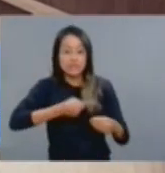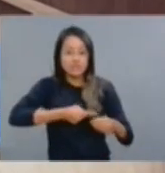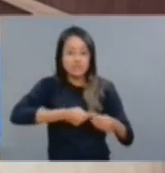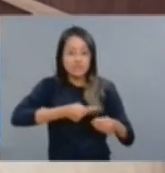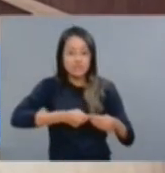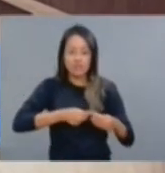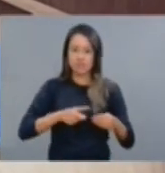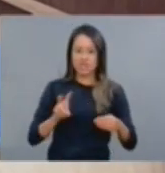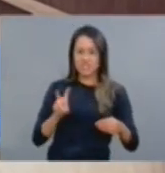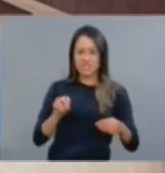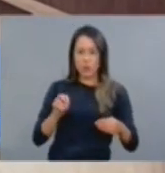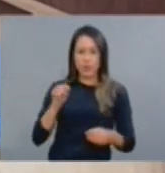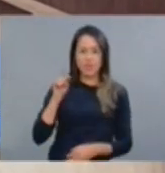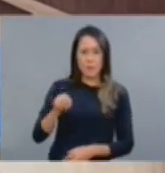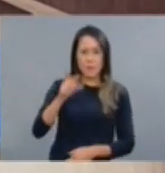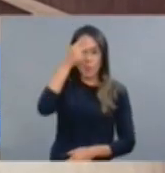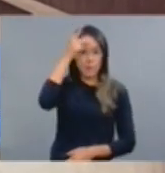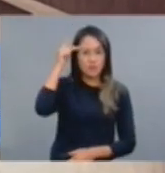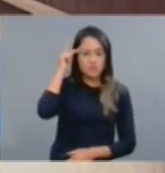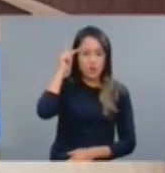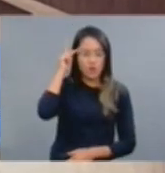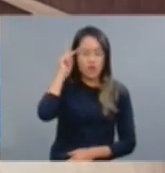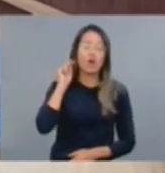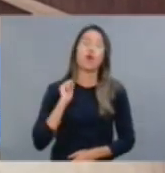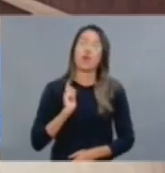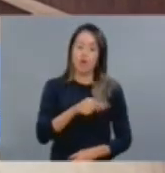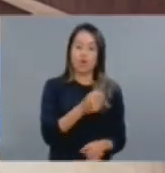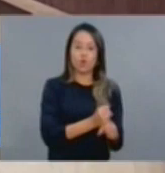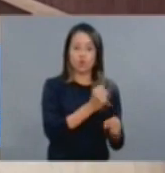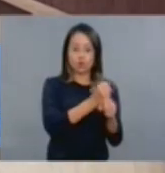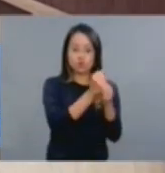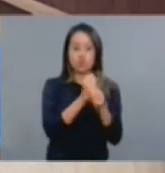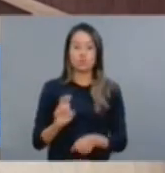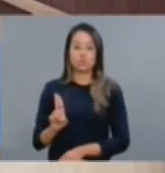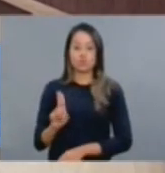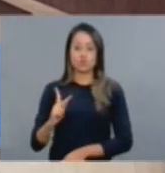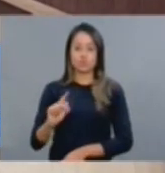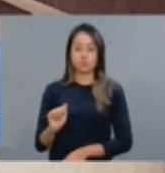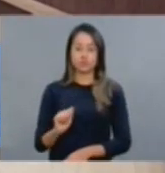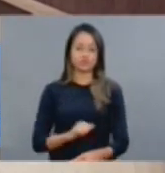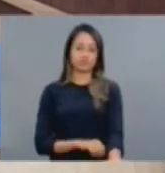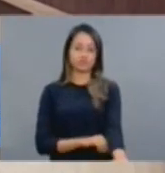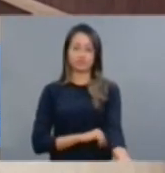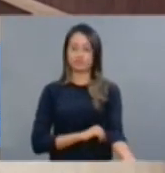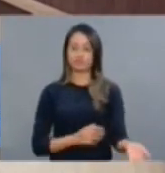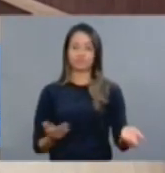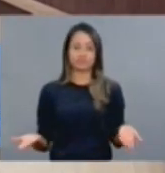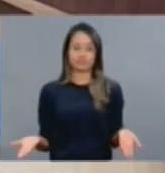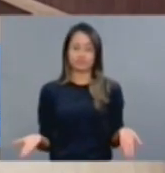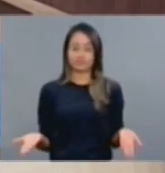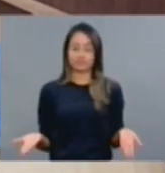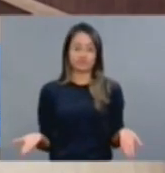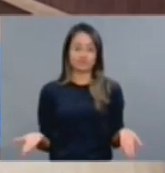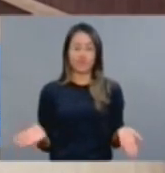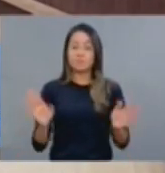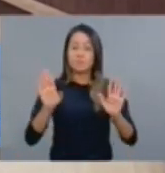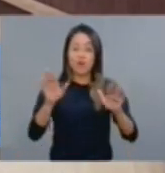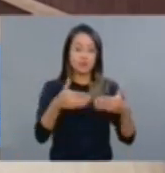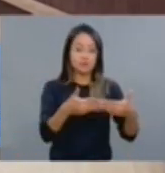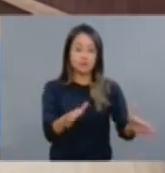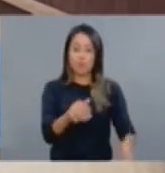não tem a UPA. O governador não abriu nenhuma UPA em cidade nenhuma.